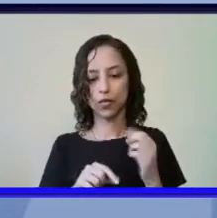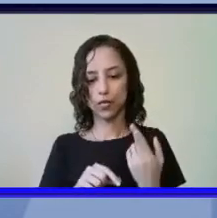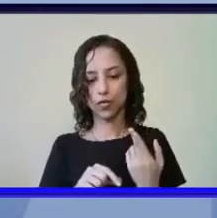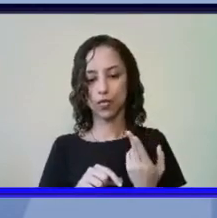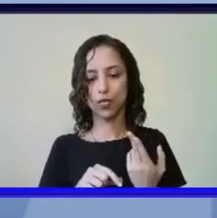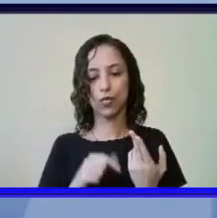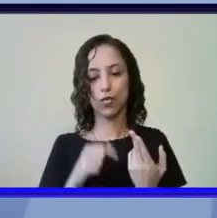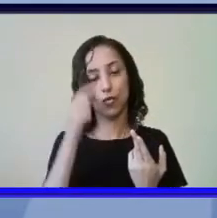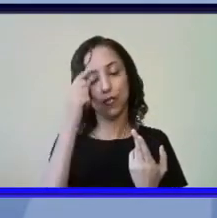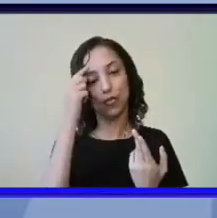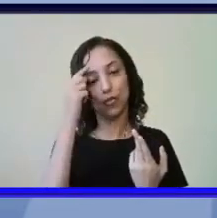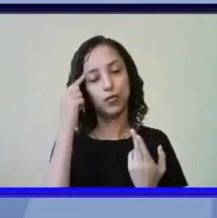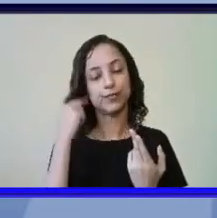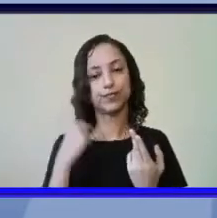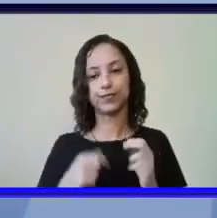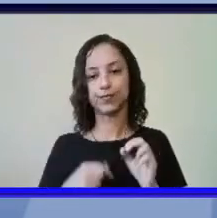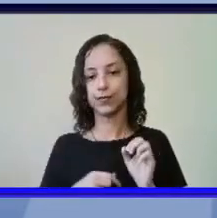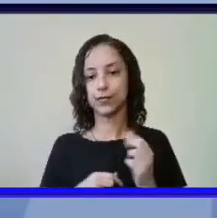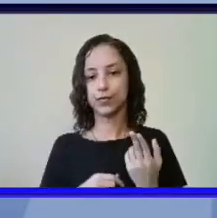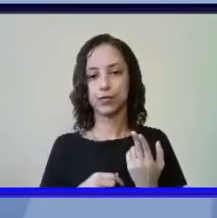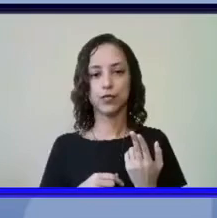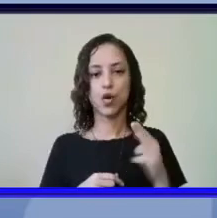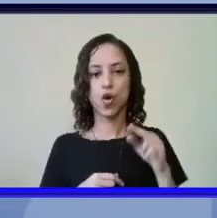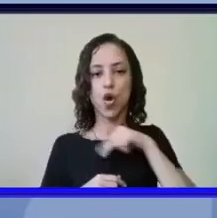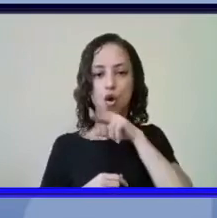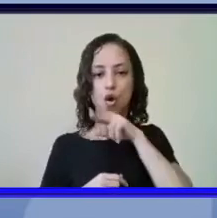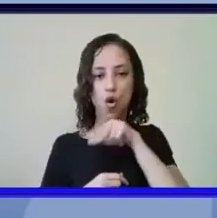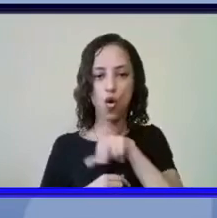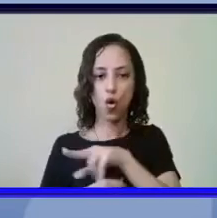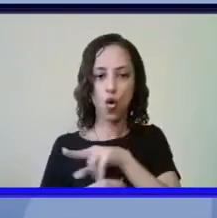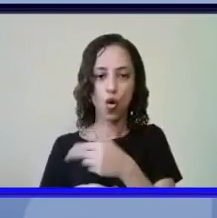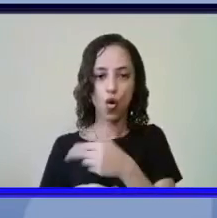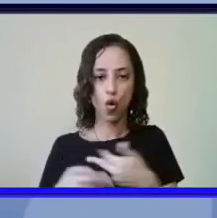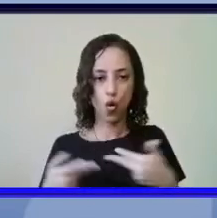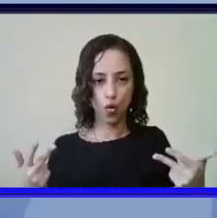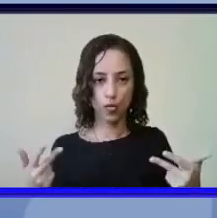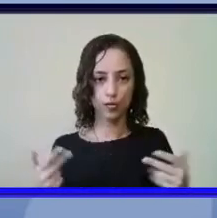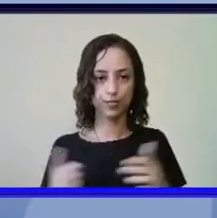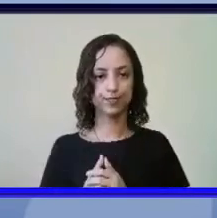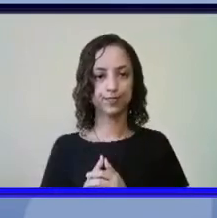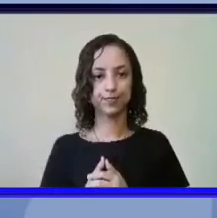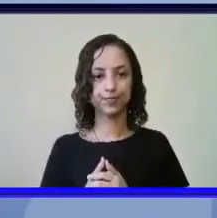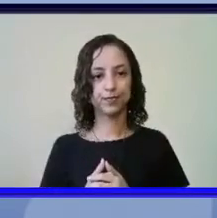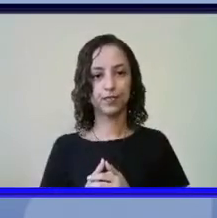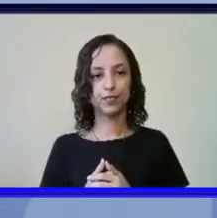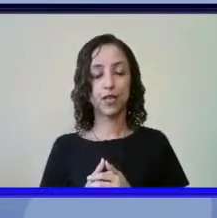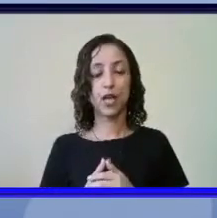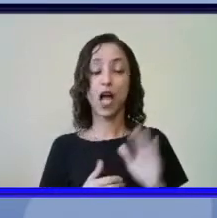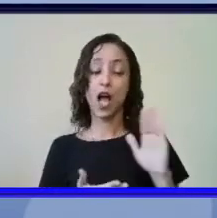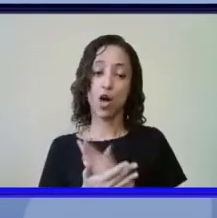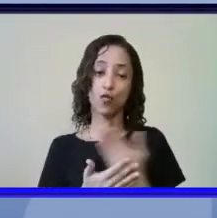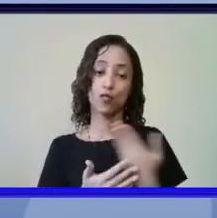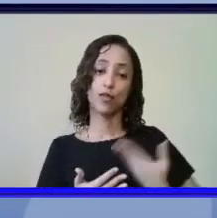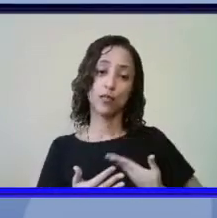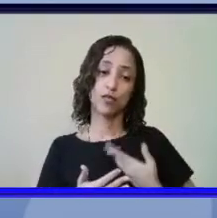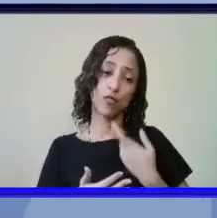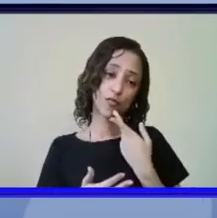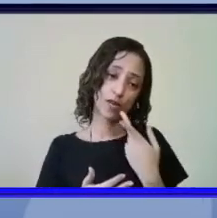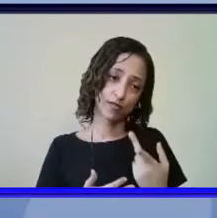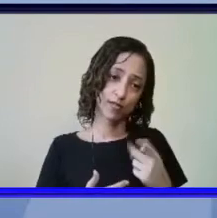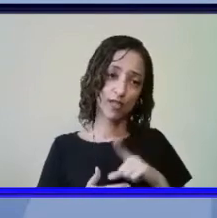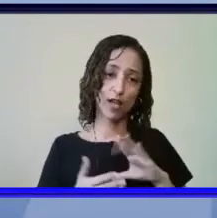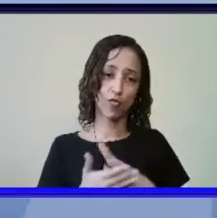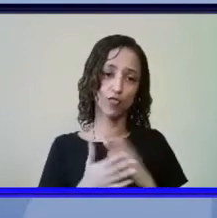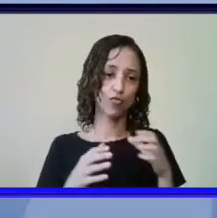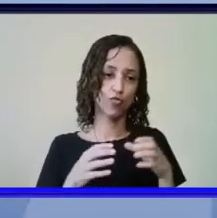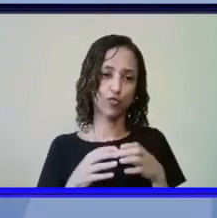de cobras e para alguns colegas assim eu digo para eles que tem alguns